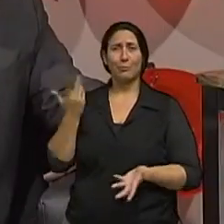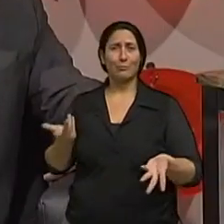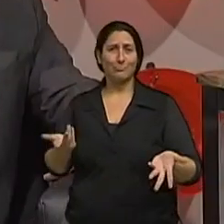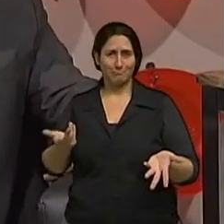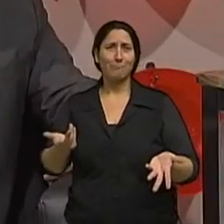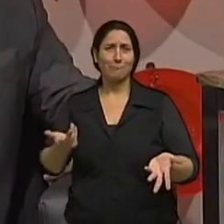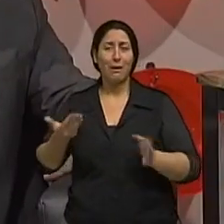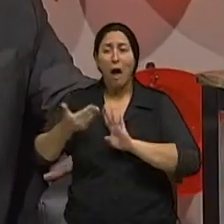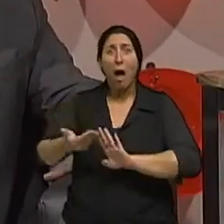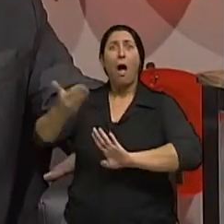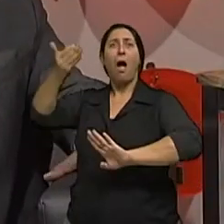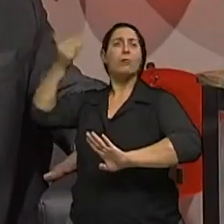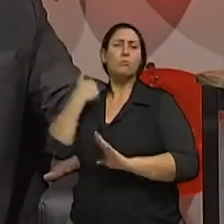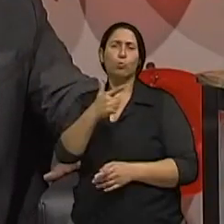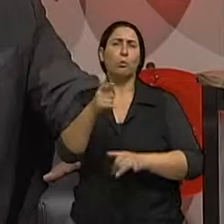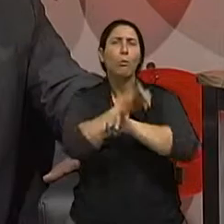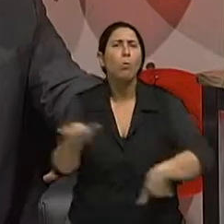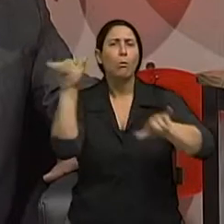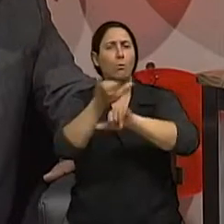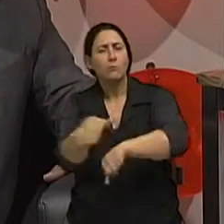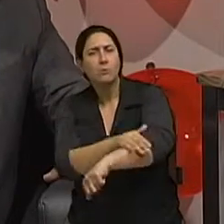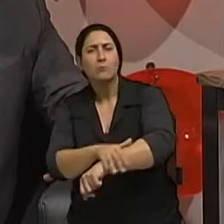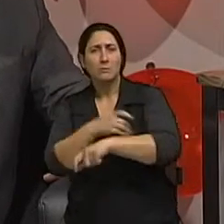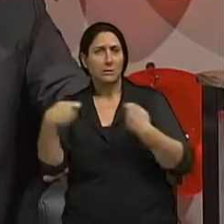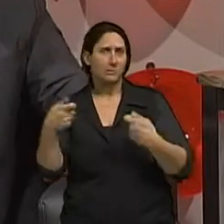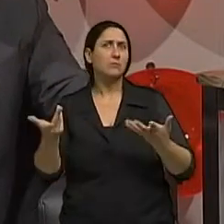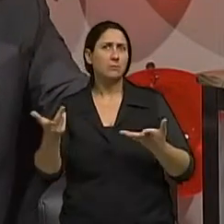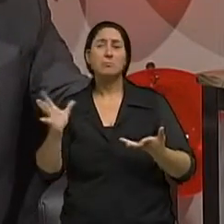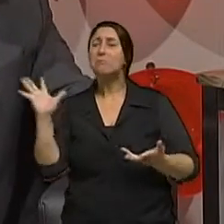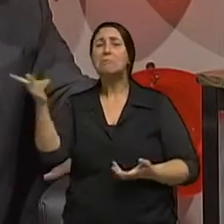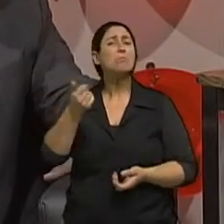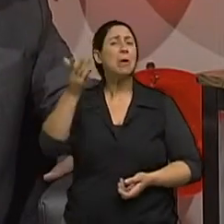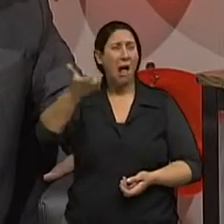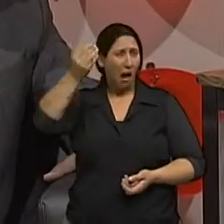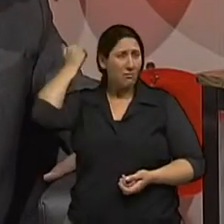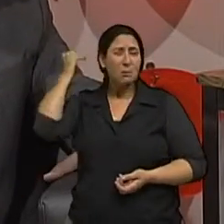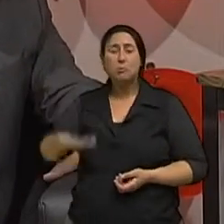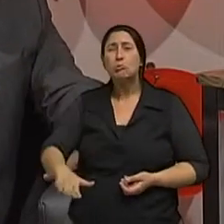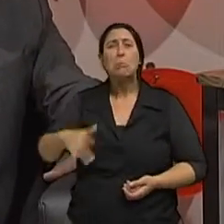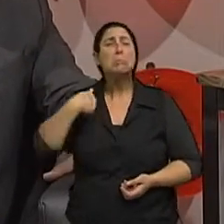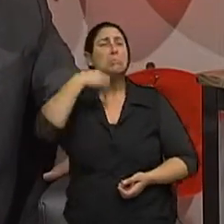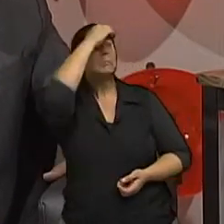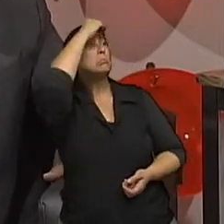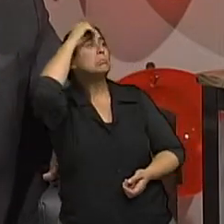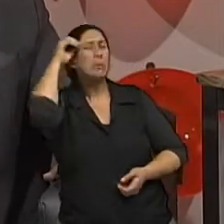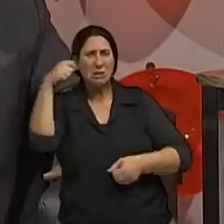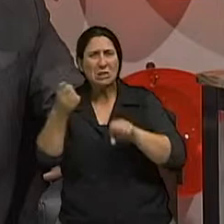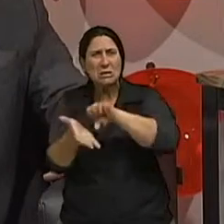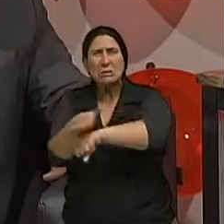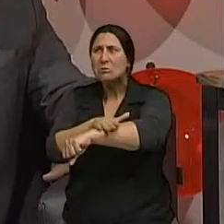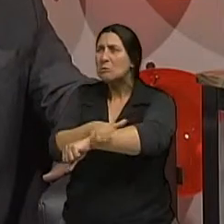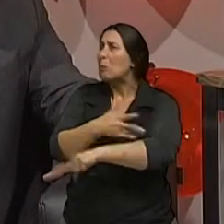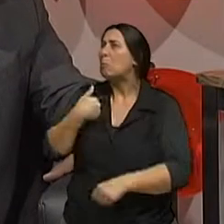pouco tempo. Então, quem tem mais de 20 anos nunca escutou falar de filtro solar. 30 anos atrás, as